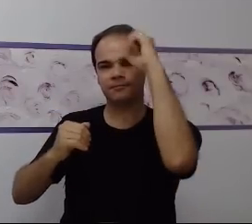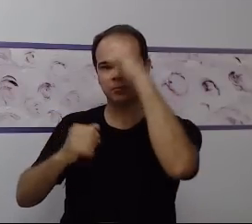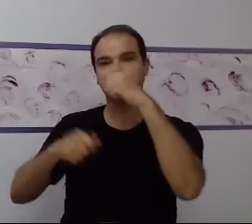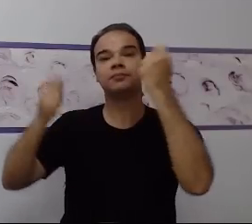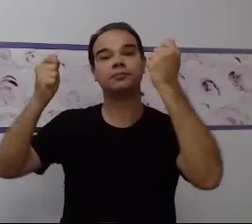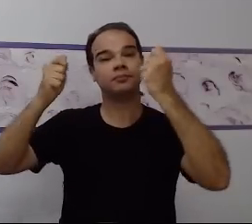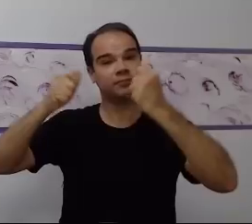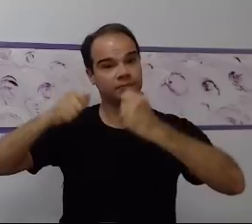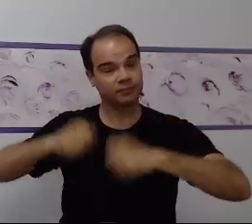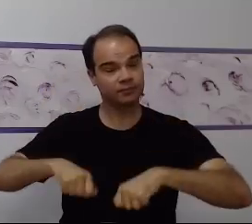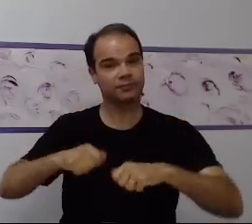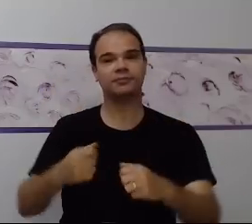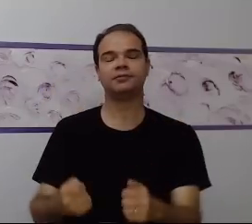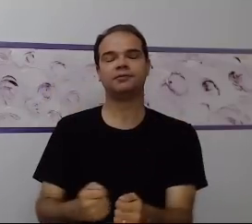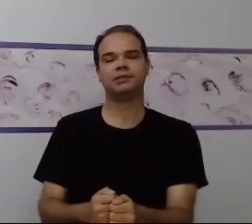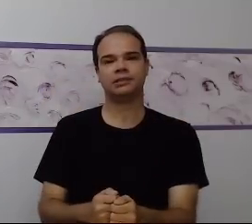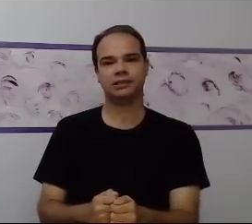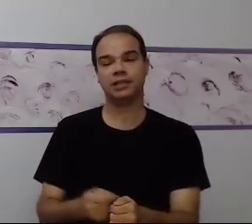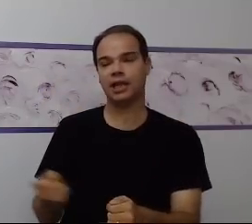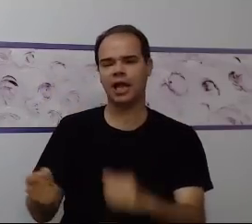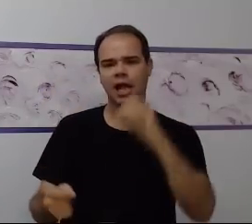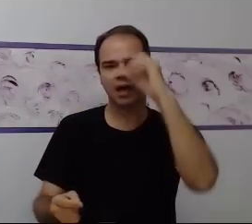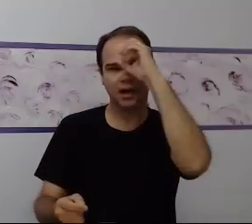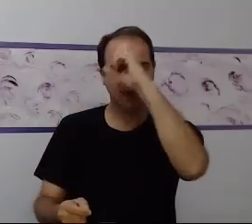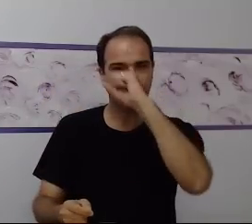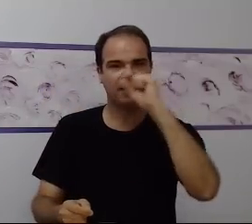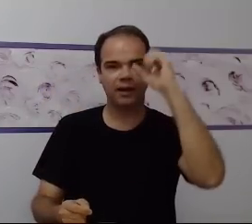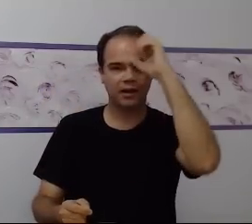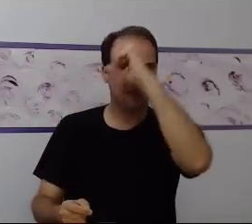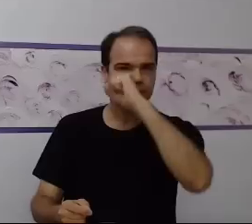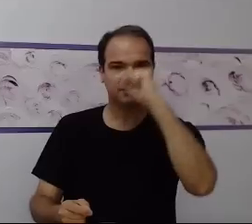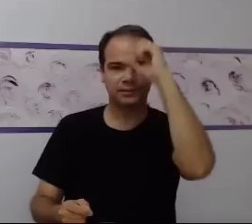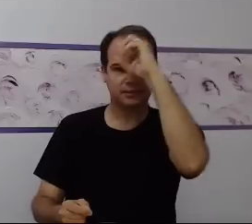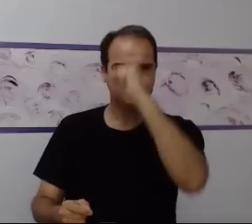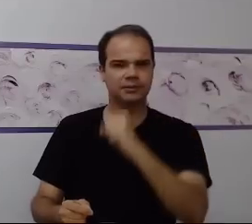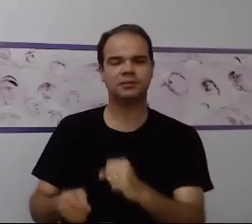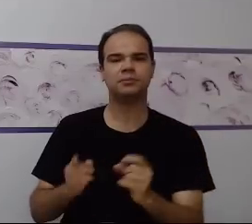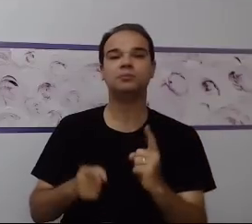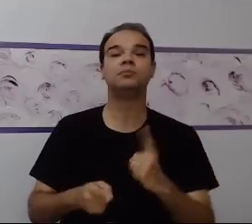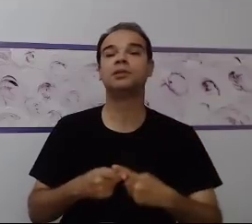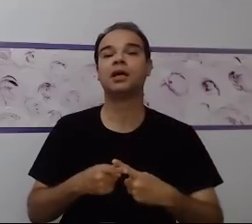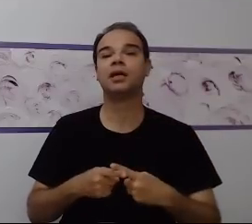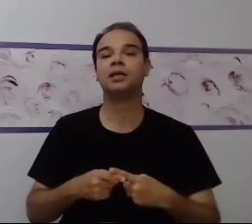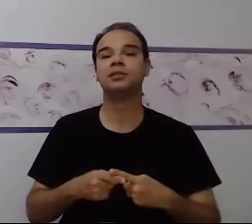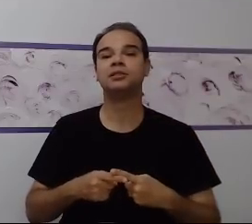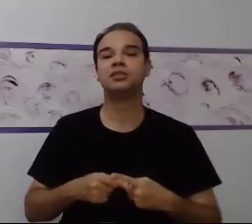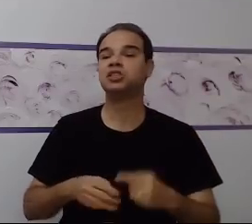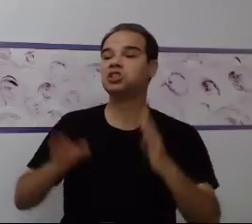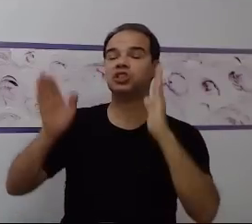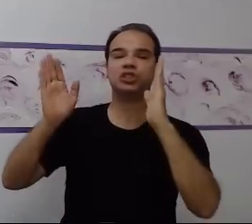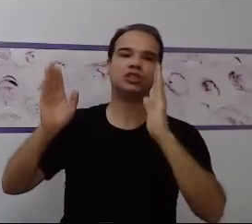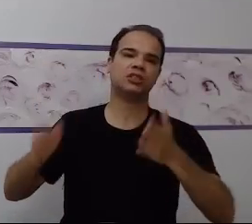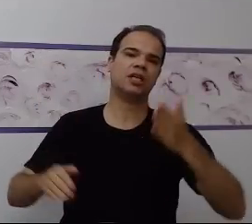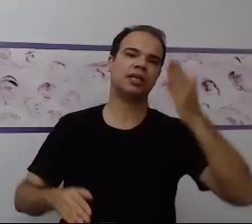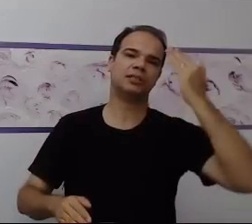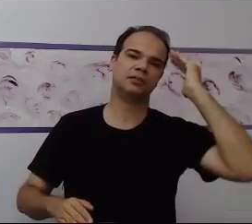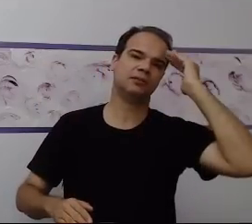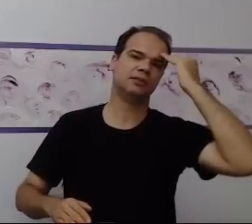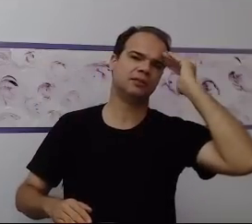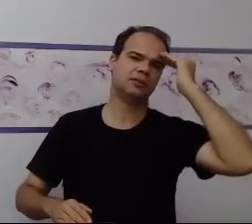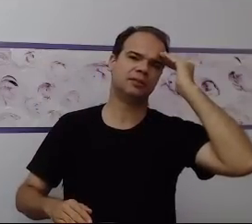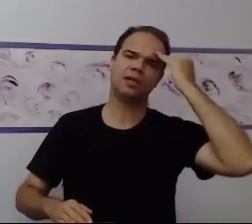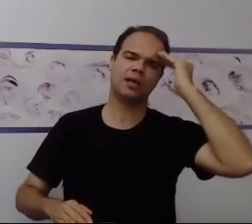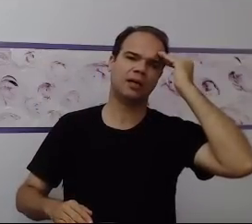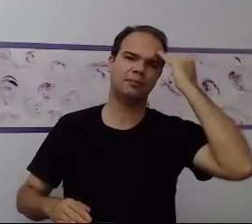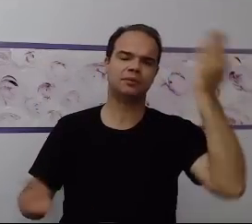cima do conceito e aprendizado que ele já possui. Trabalhar em cima de habilidades existentes e